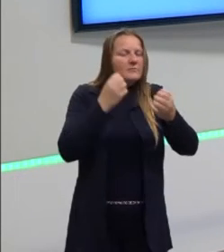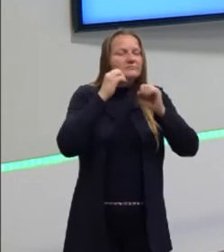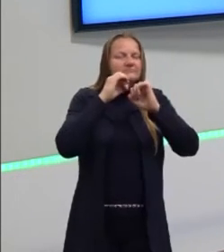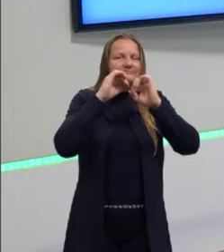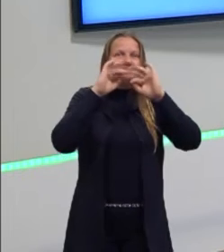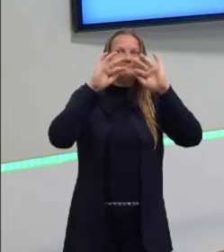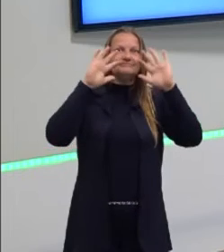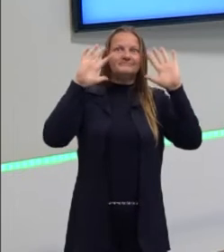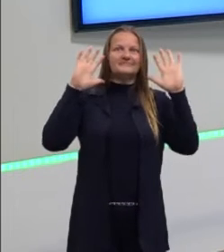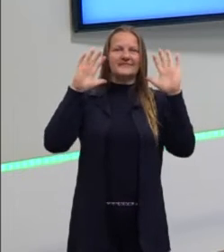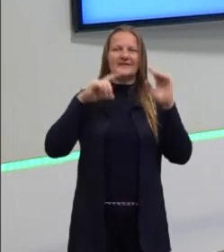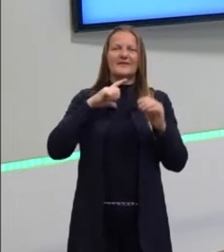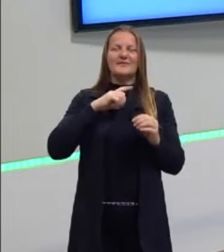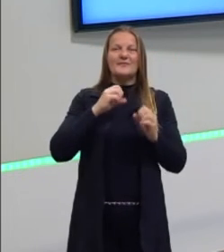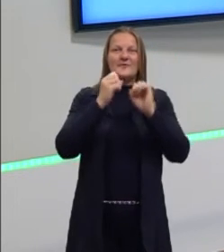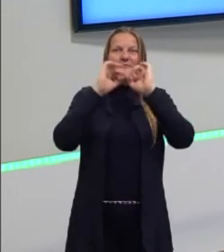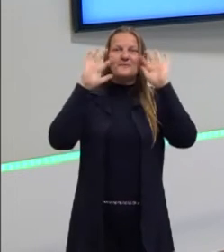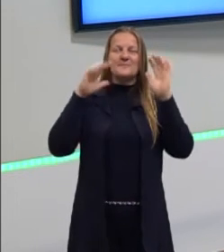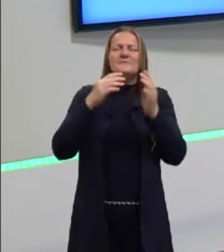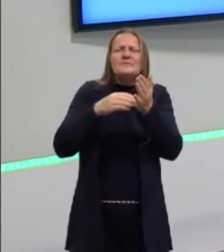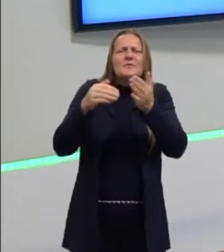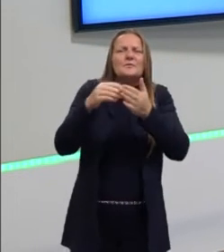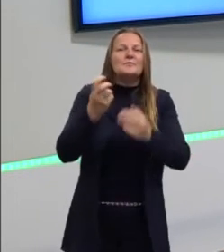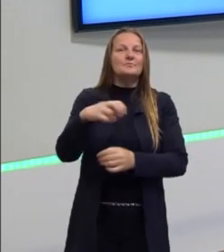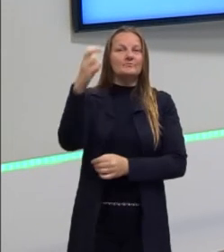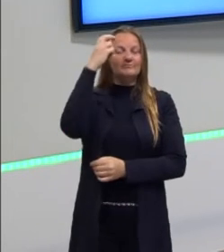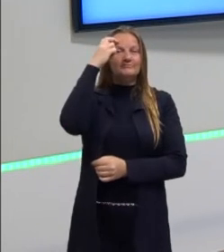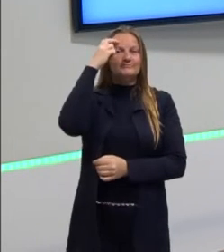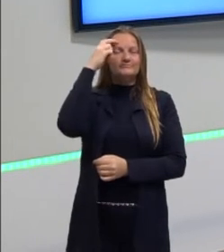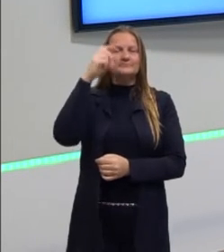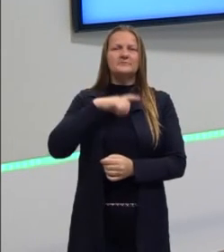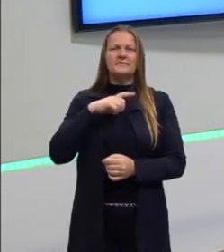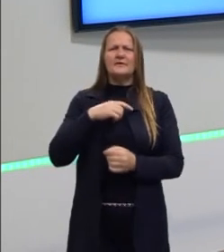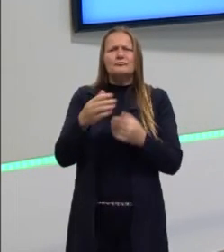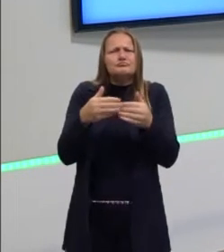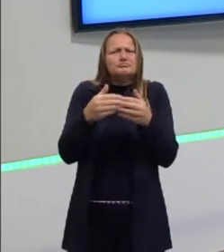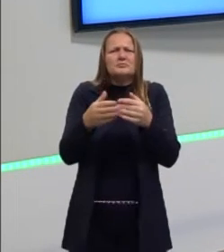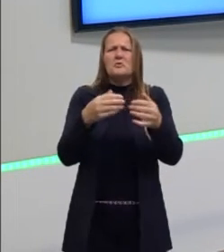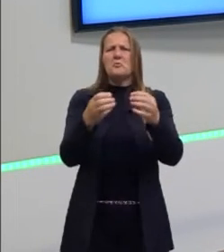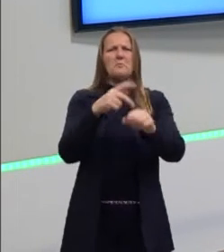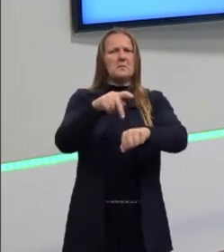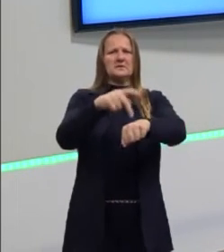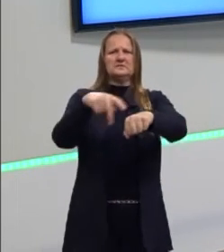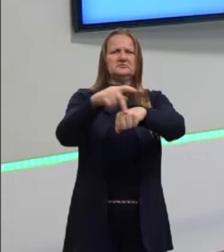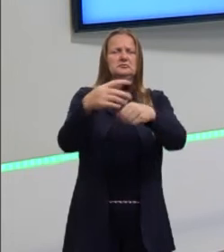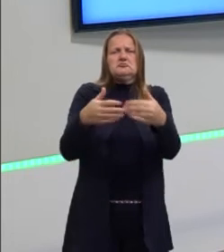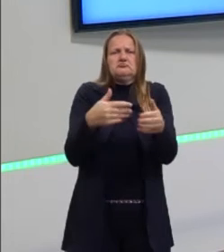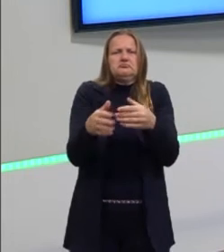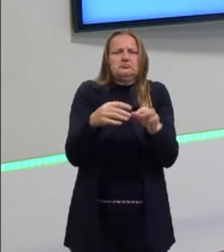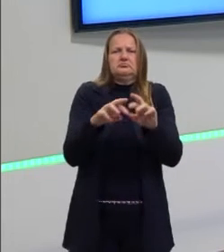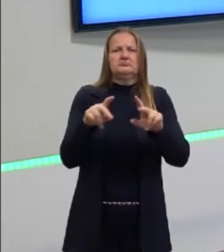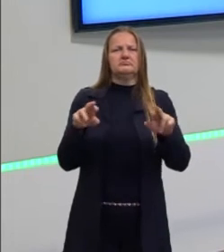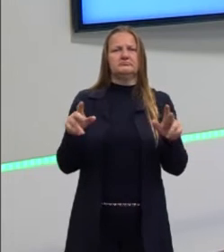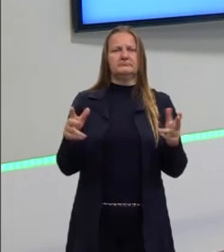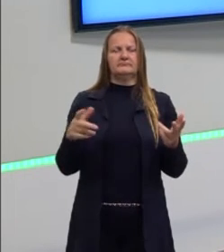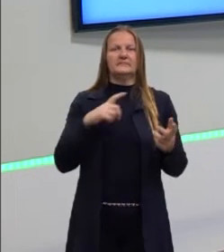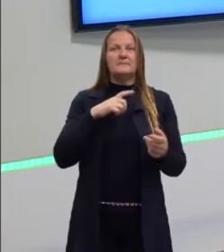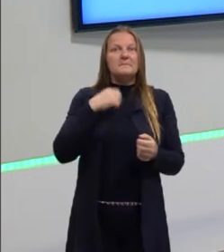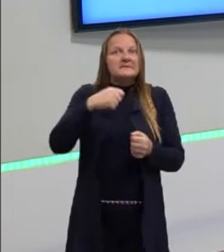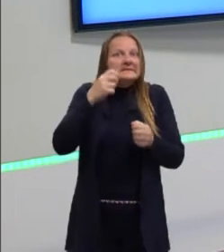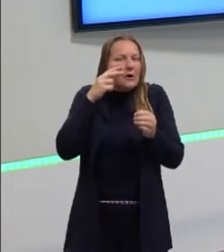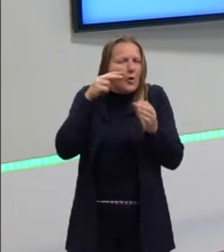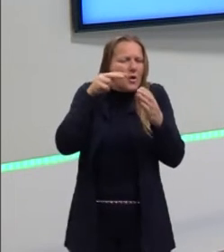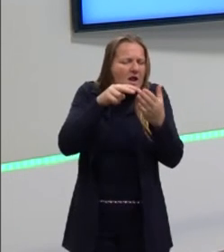esquecer, gente, que quando nós falamos de cultura, não importa de qual país, nós necessitamos olhar